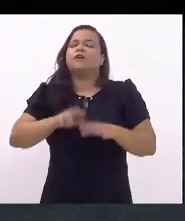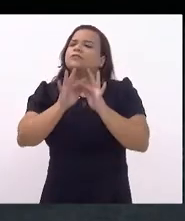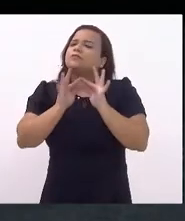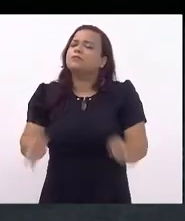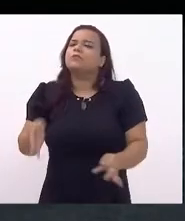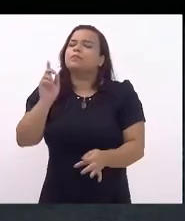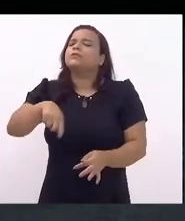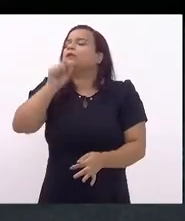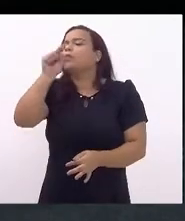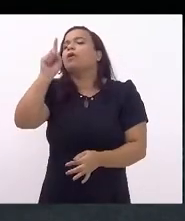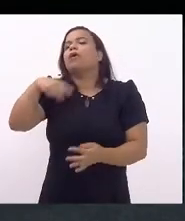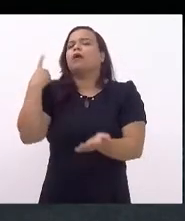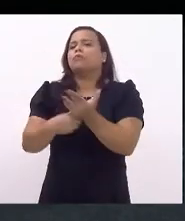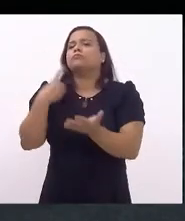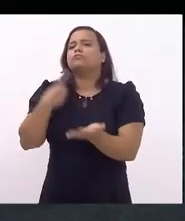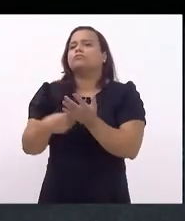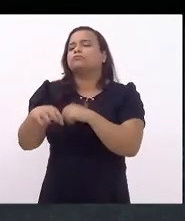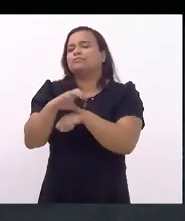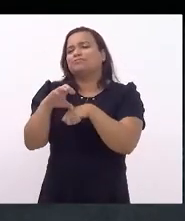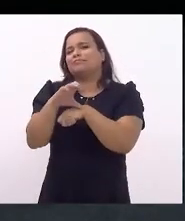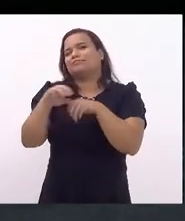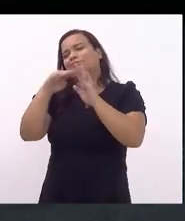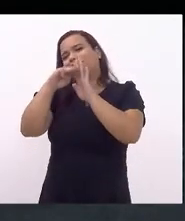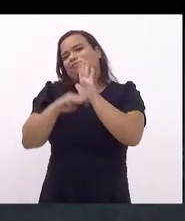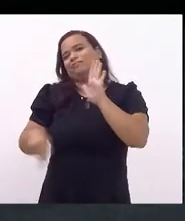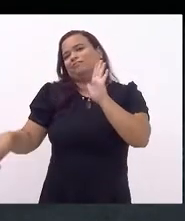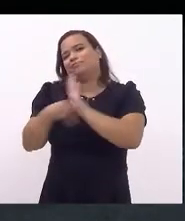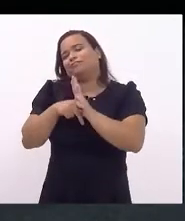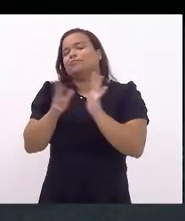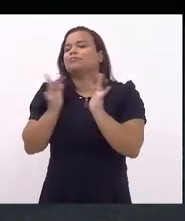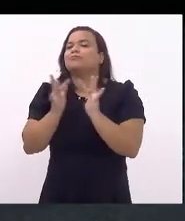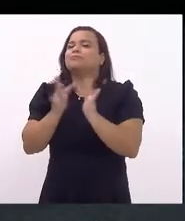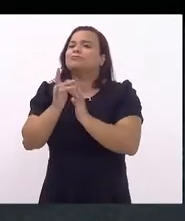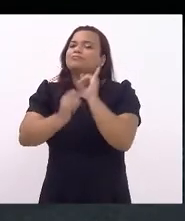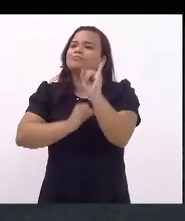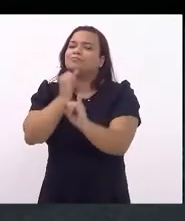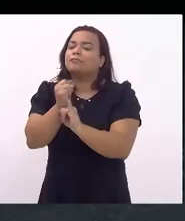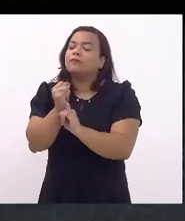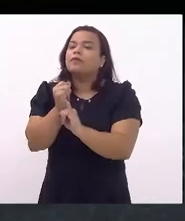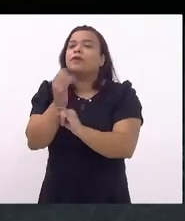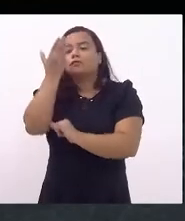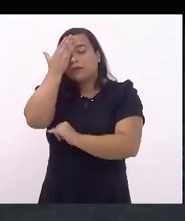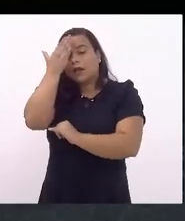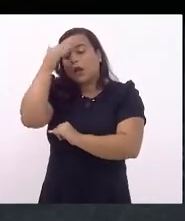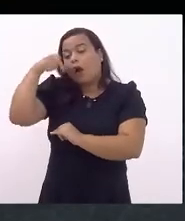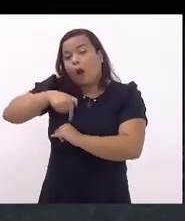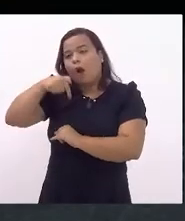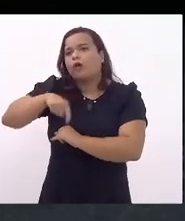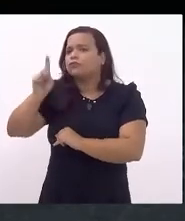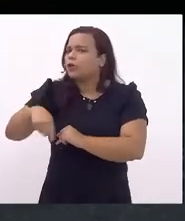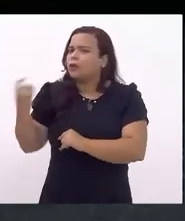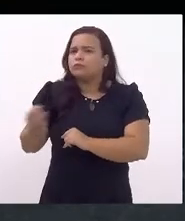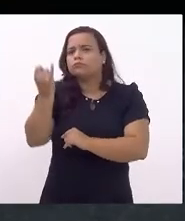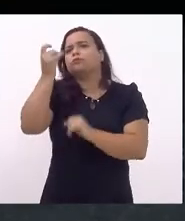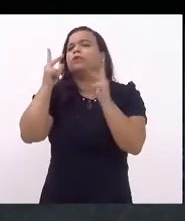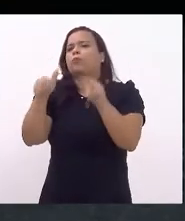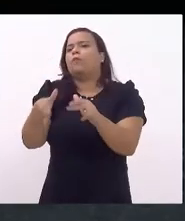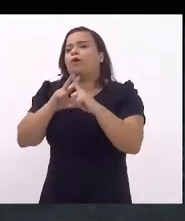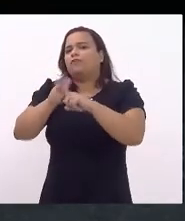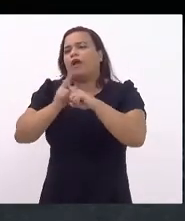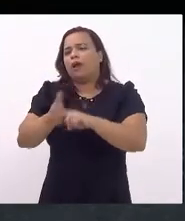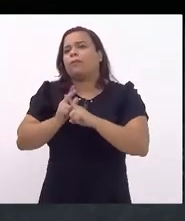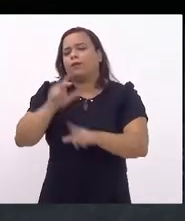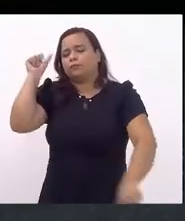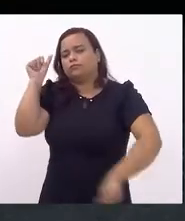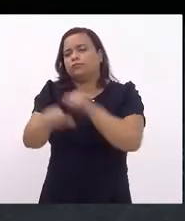compromisso constitucional pela conectividade, entendendo que hoje ela é, sim, uma ferramenta de